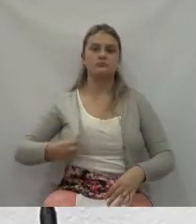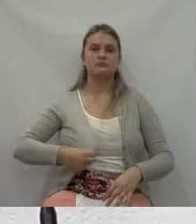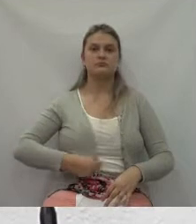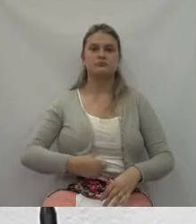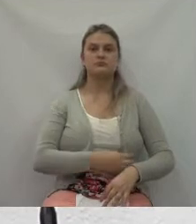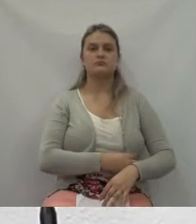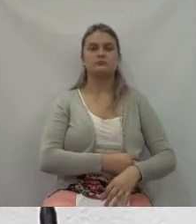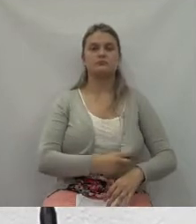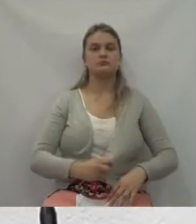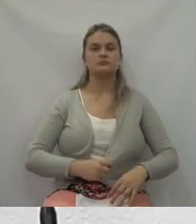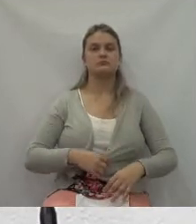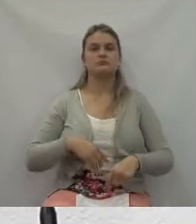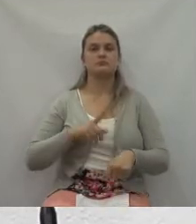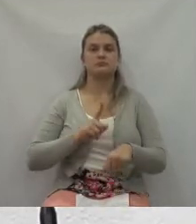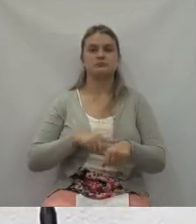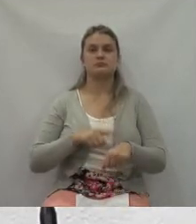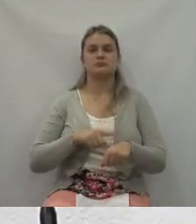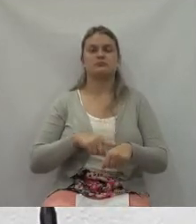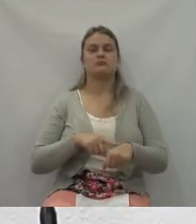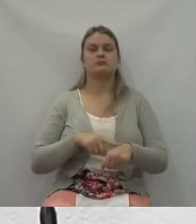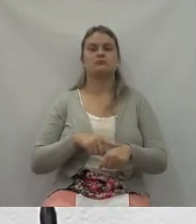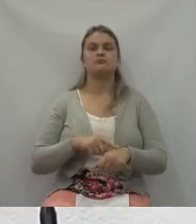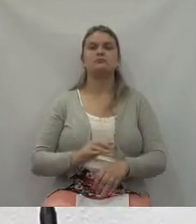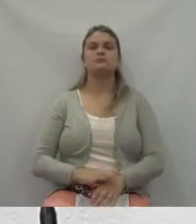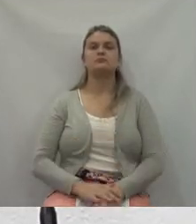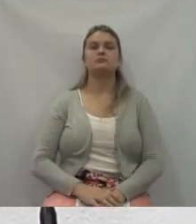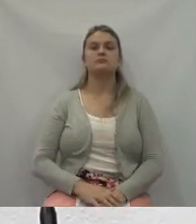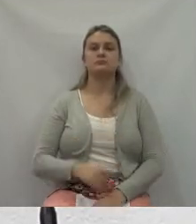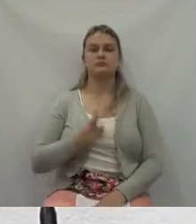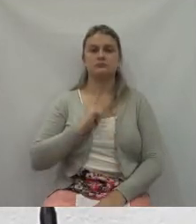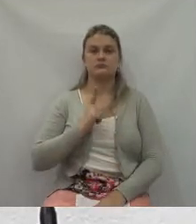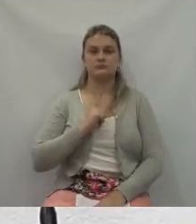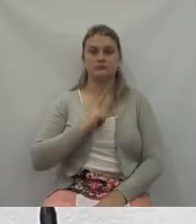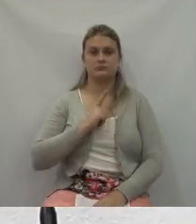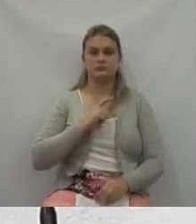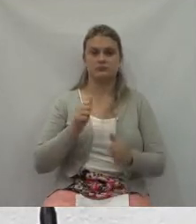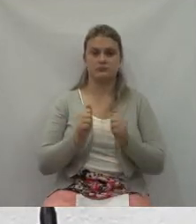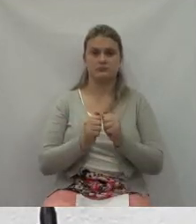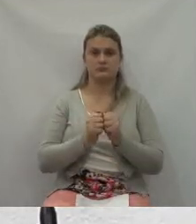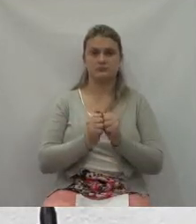razoável, esteve na comarca, e